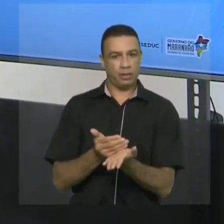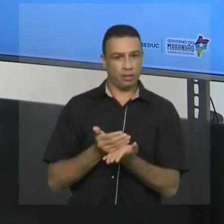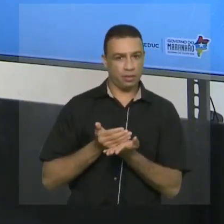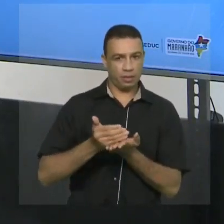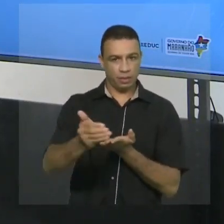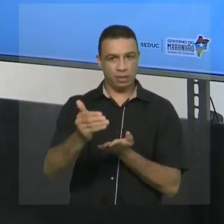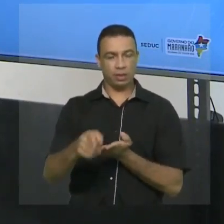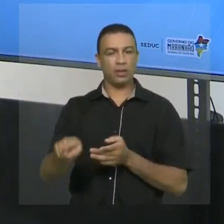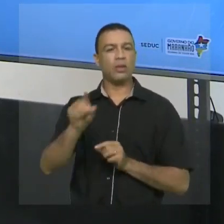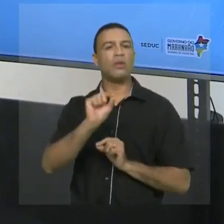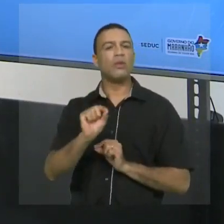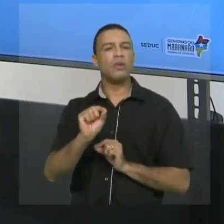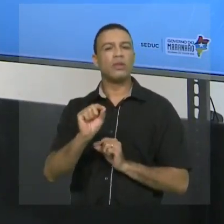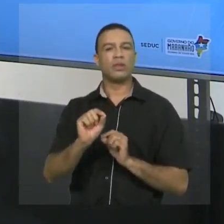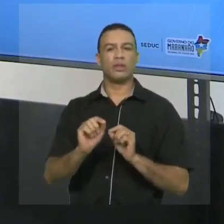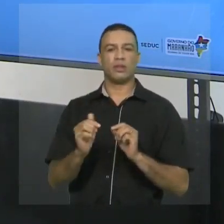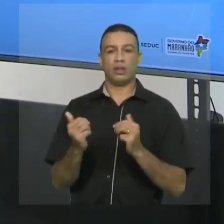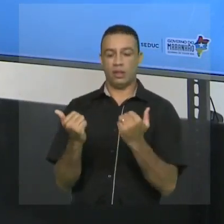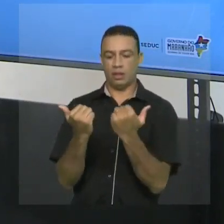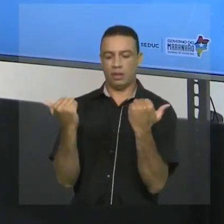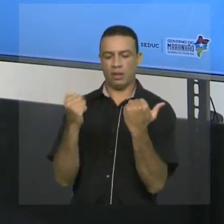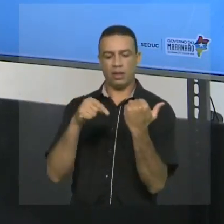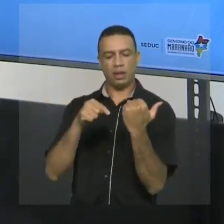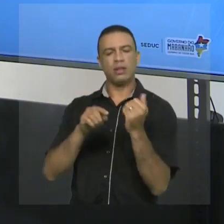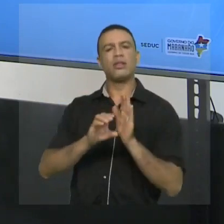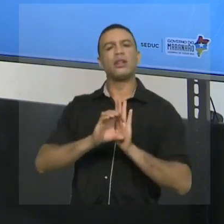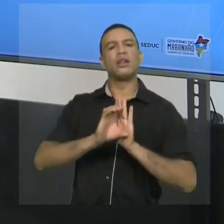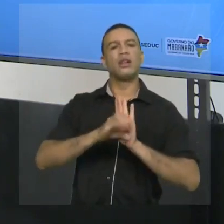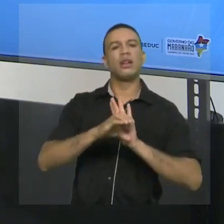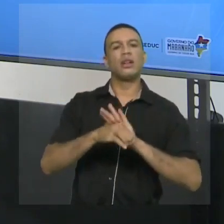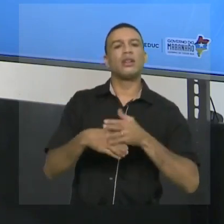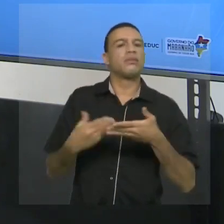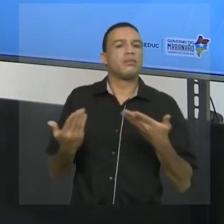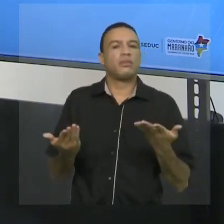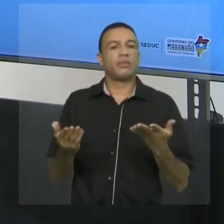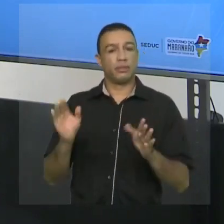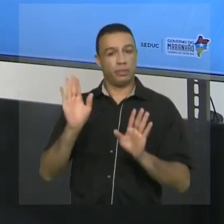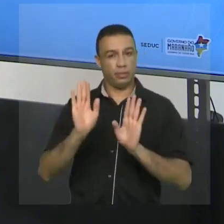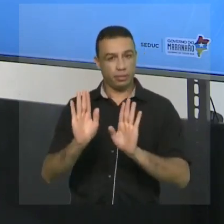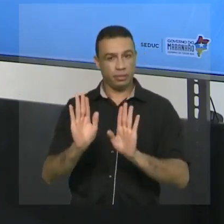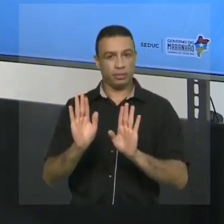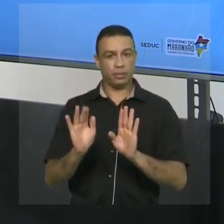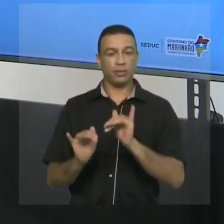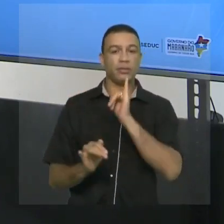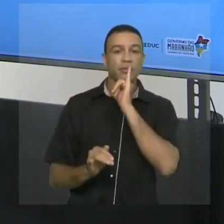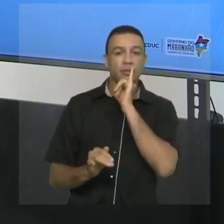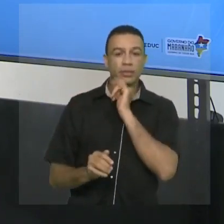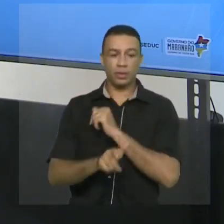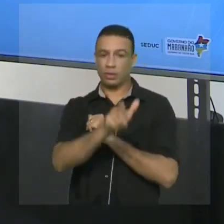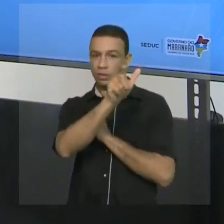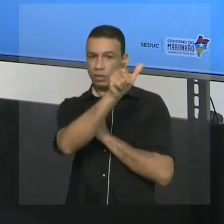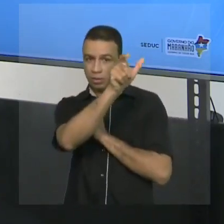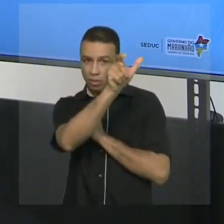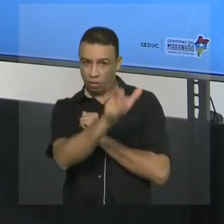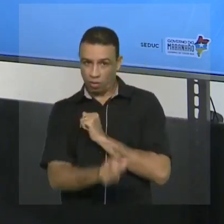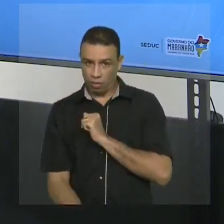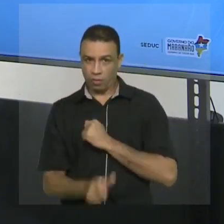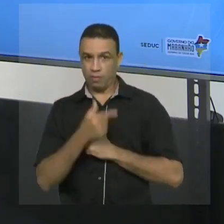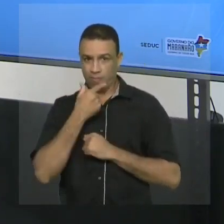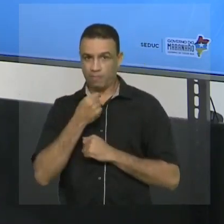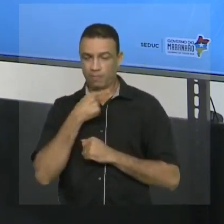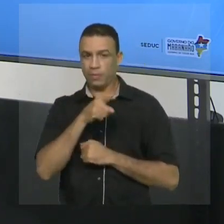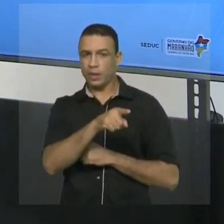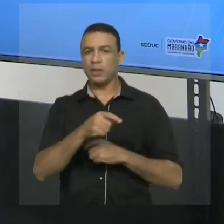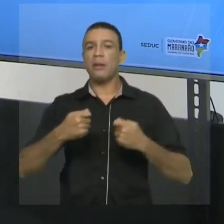aqui na ideia de números inteiros. Primeira coisa, turma, o homem tem a necessidade primária